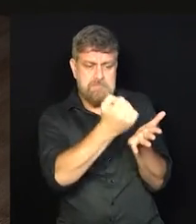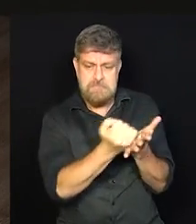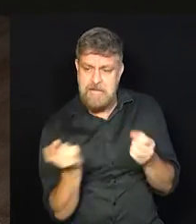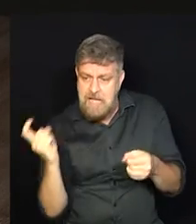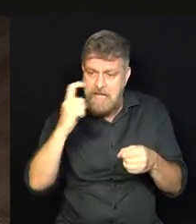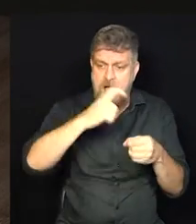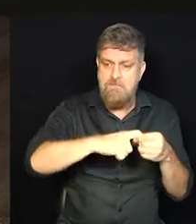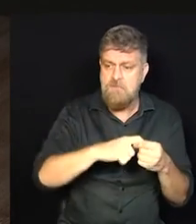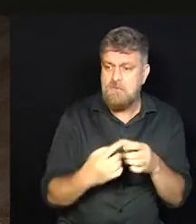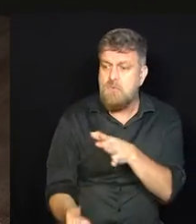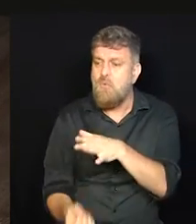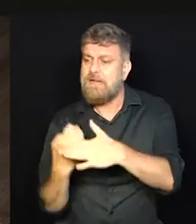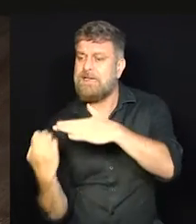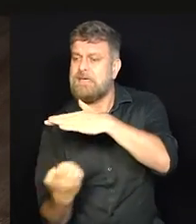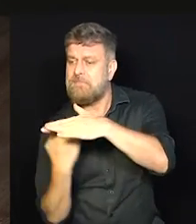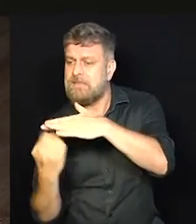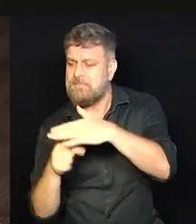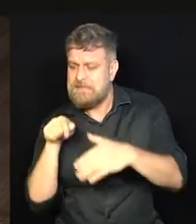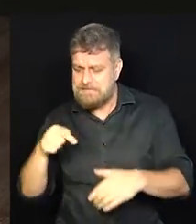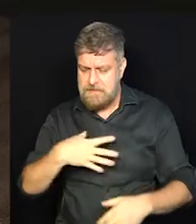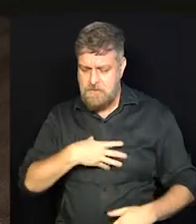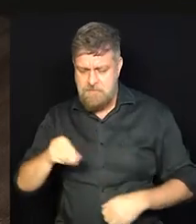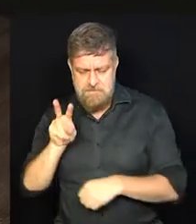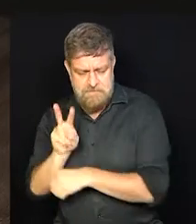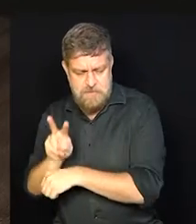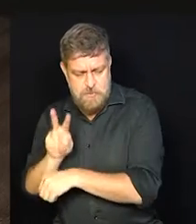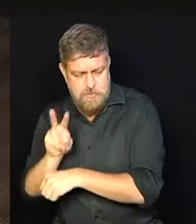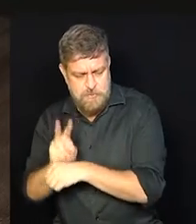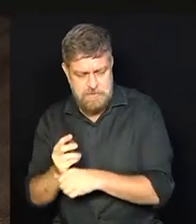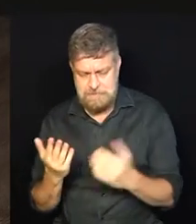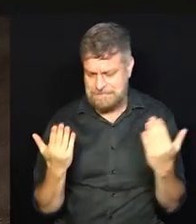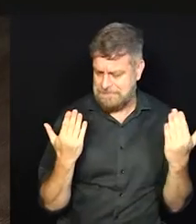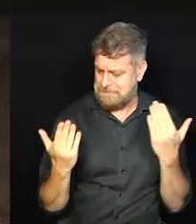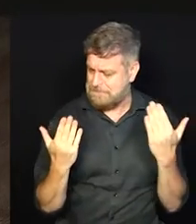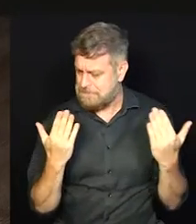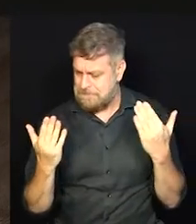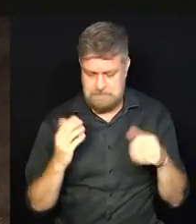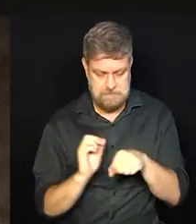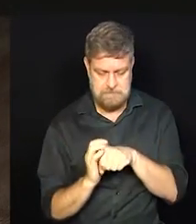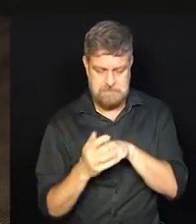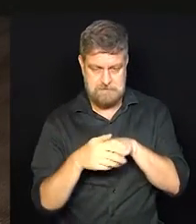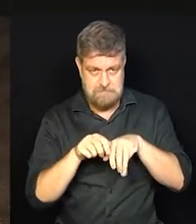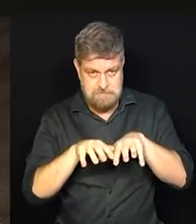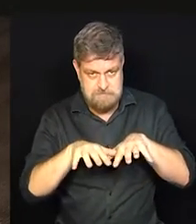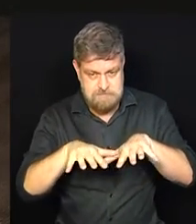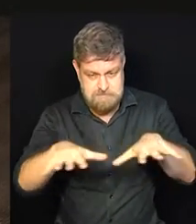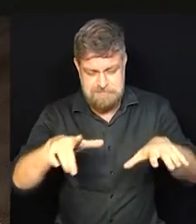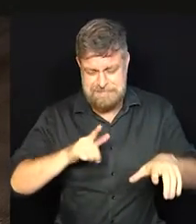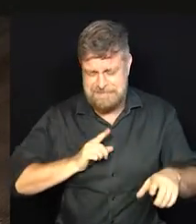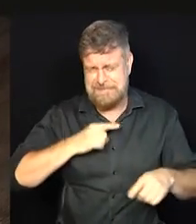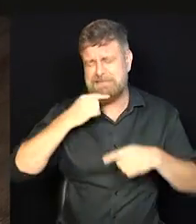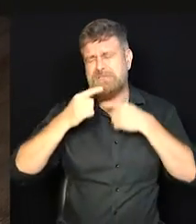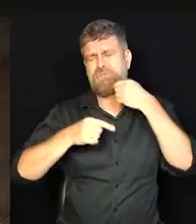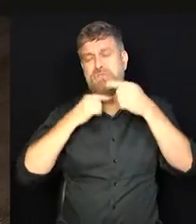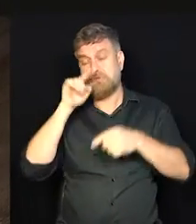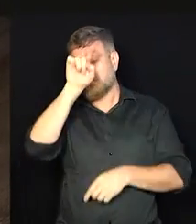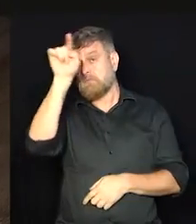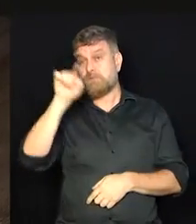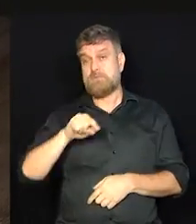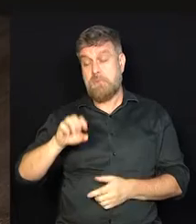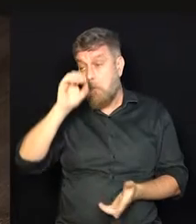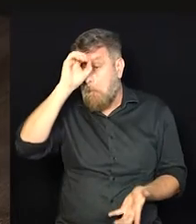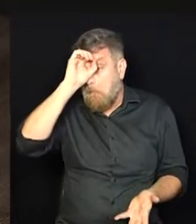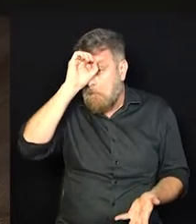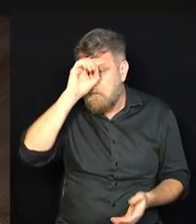não sabe se abre um negócio, fica com o filho, está nesse momento, ainda que a pandemia tem um monte de perguntas em